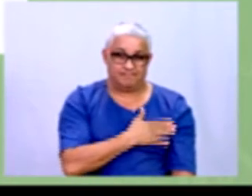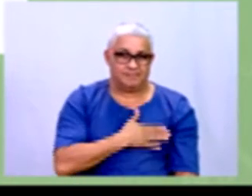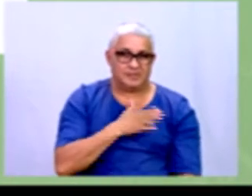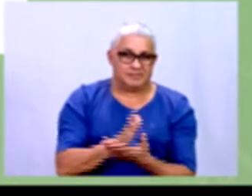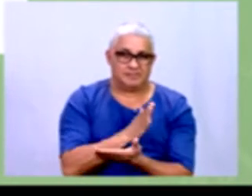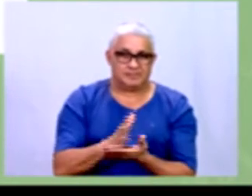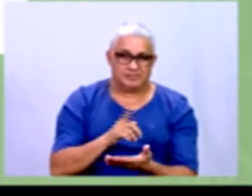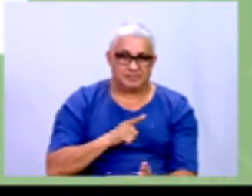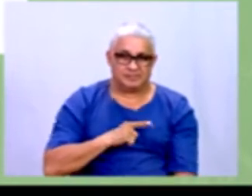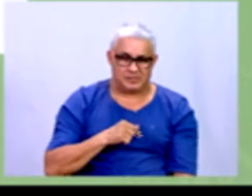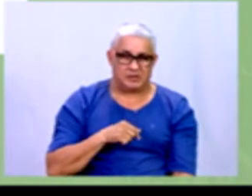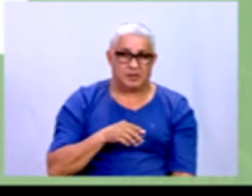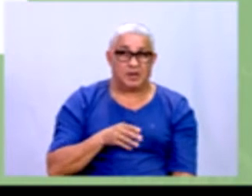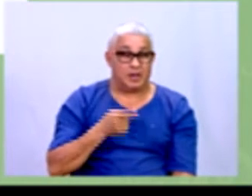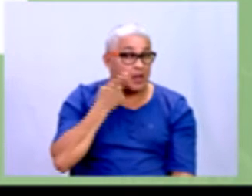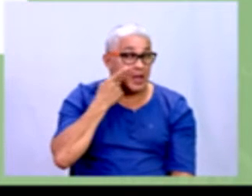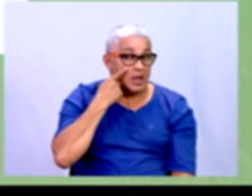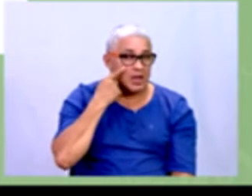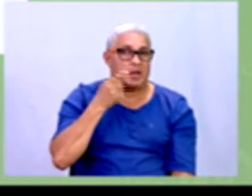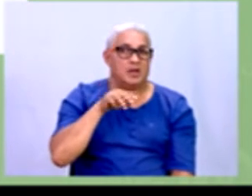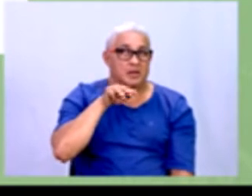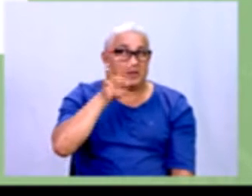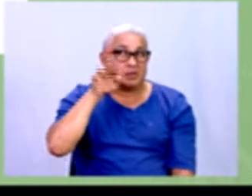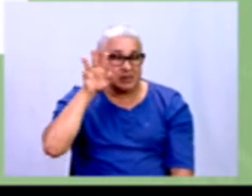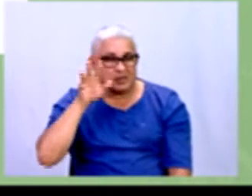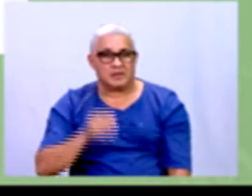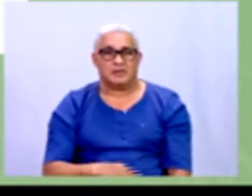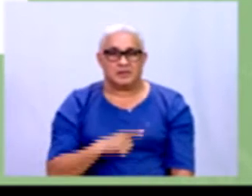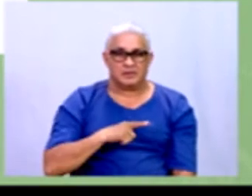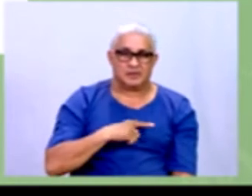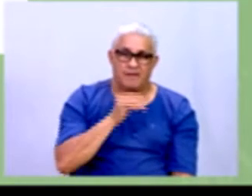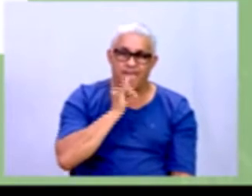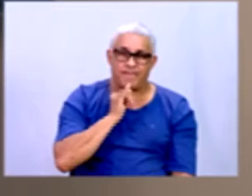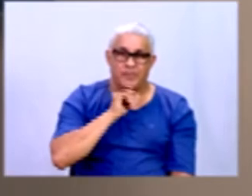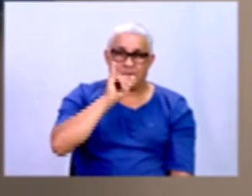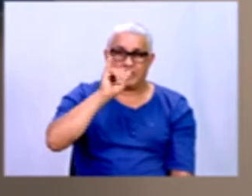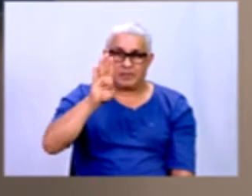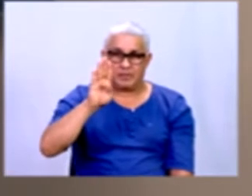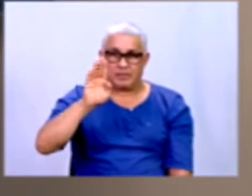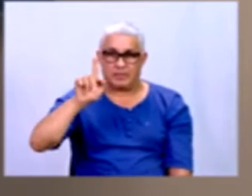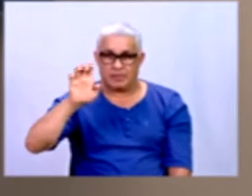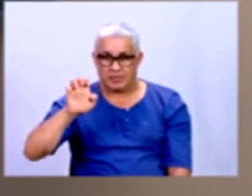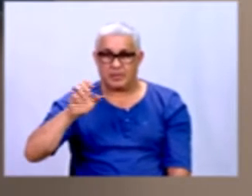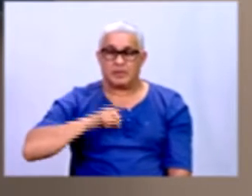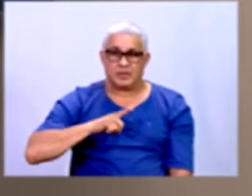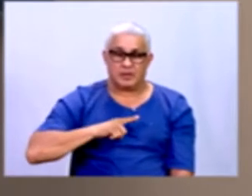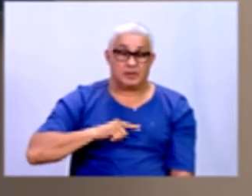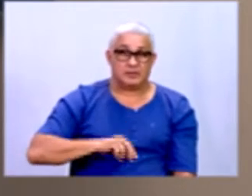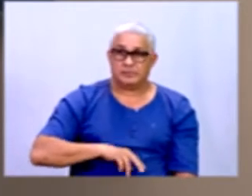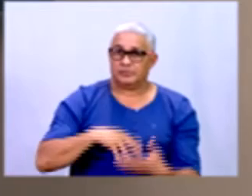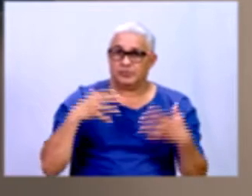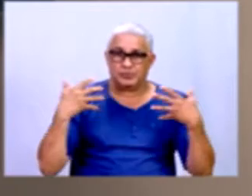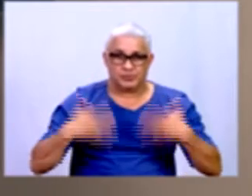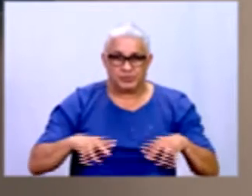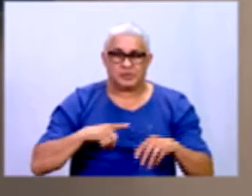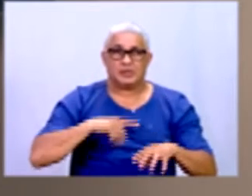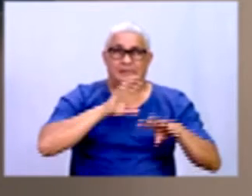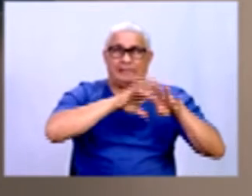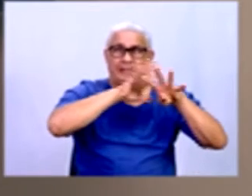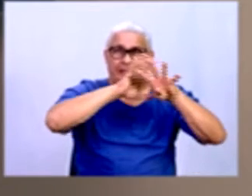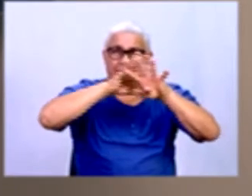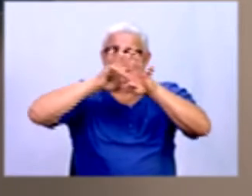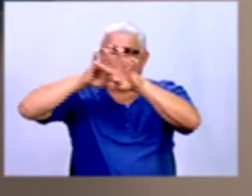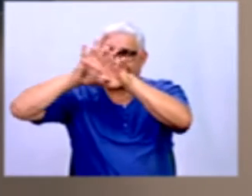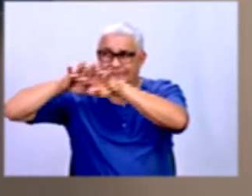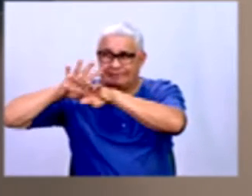e vão em sites para ver se quiser ir ver lá no site, por exemplo, do IBGE tem bastante muitas tabelas lá para